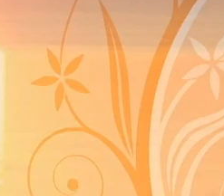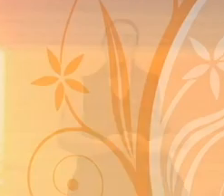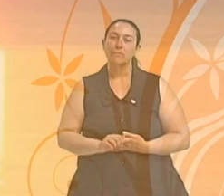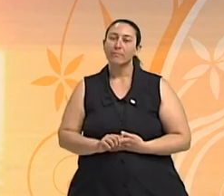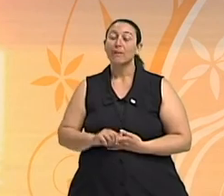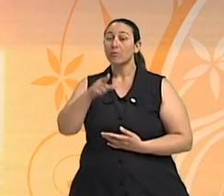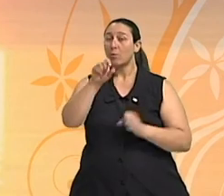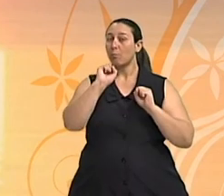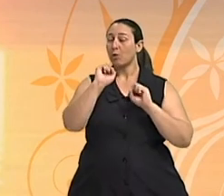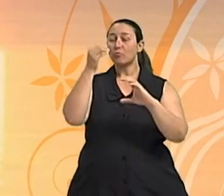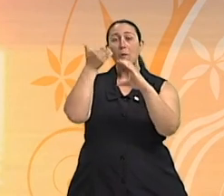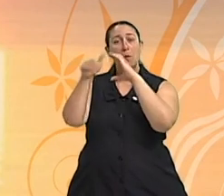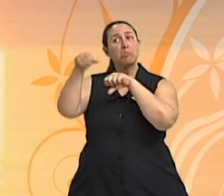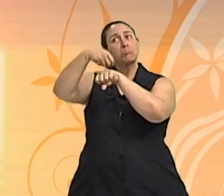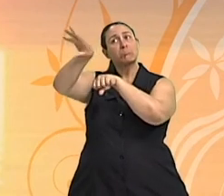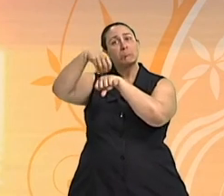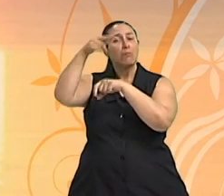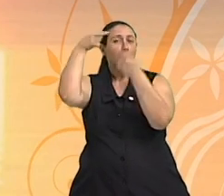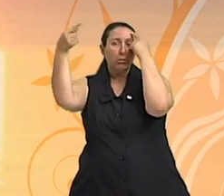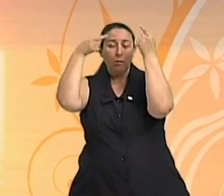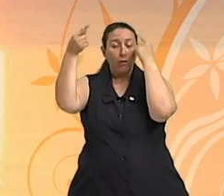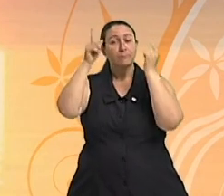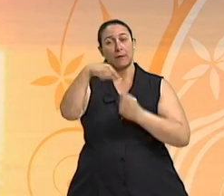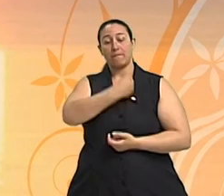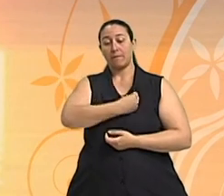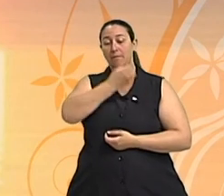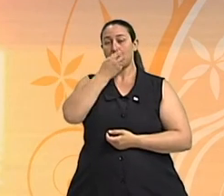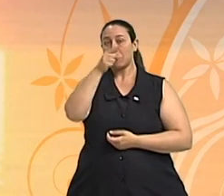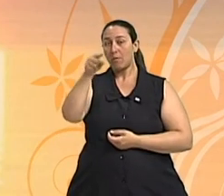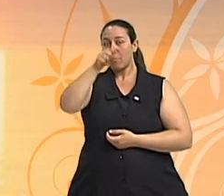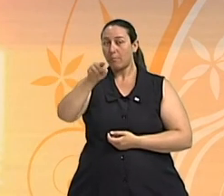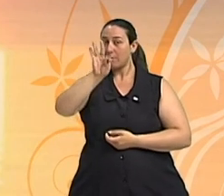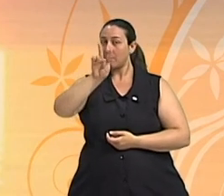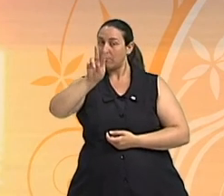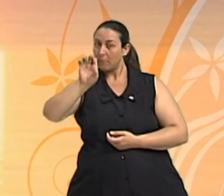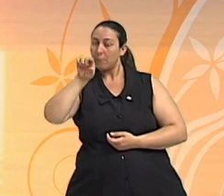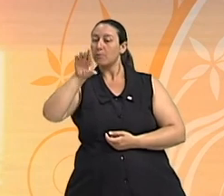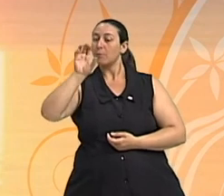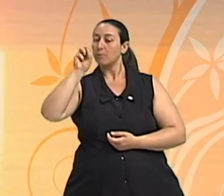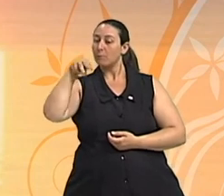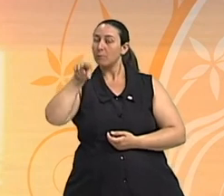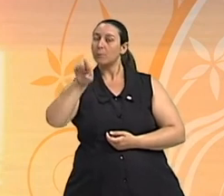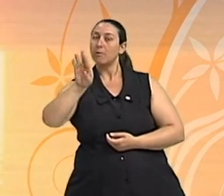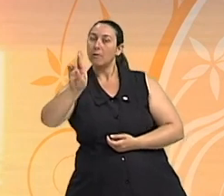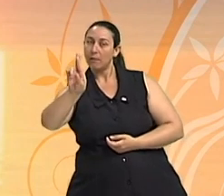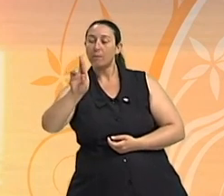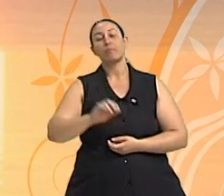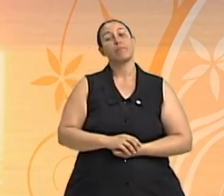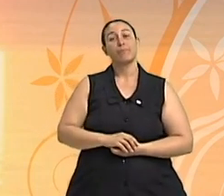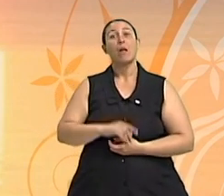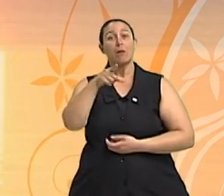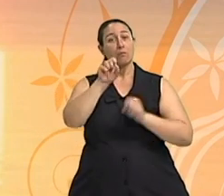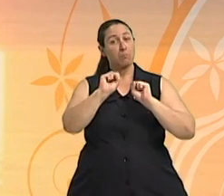Envie a sua sugestão para o nosso e-mail vivabem.tv.com.br